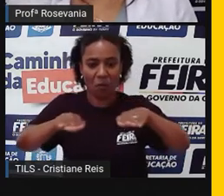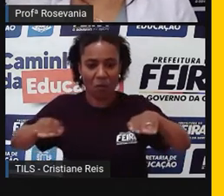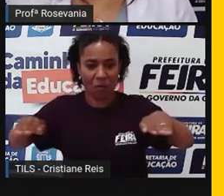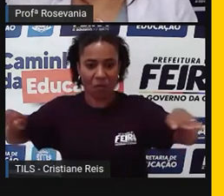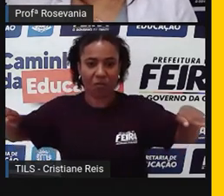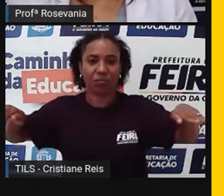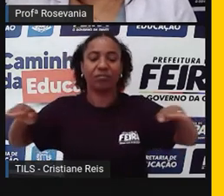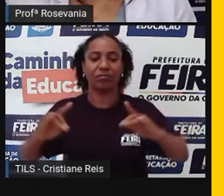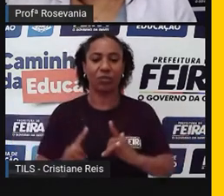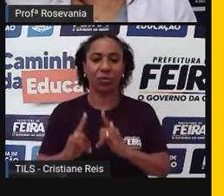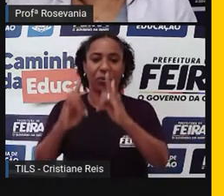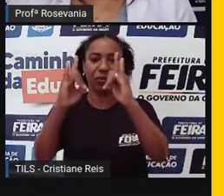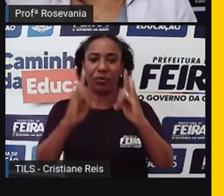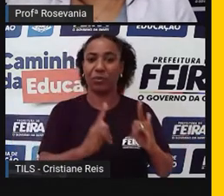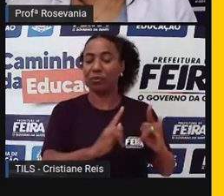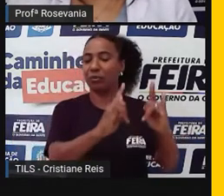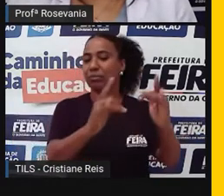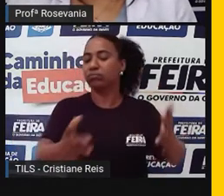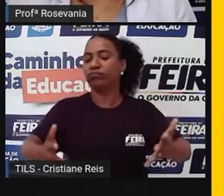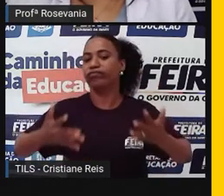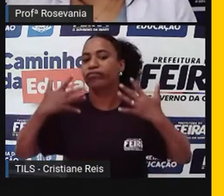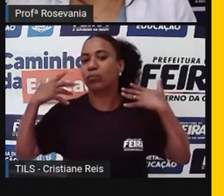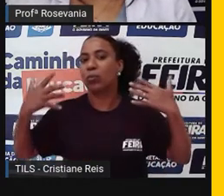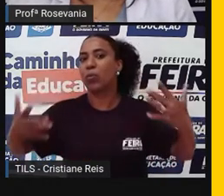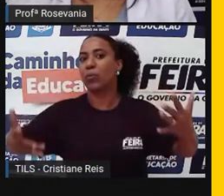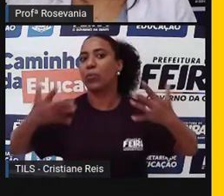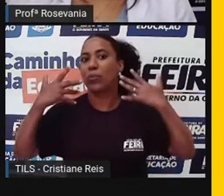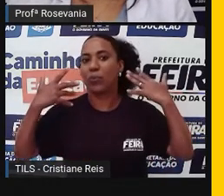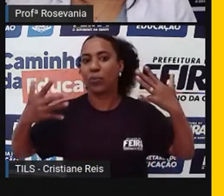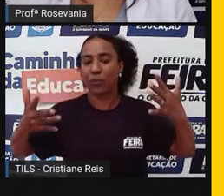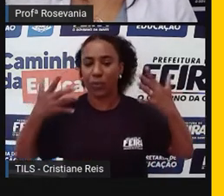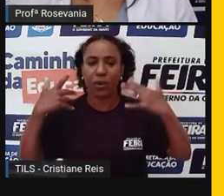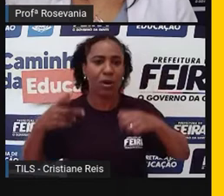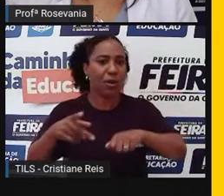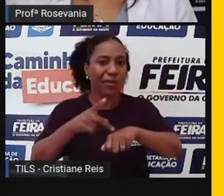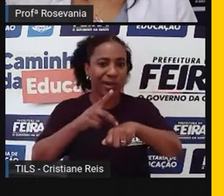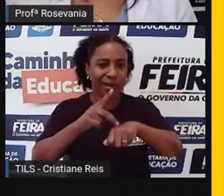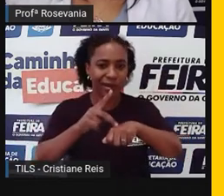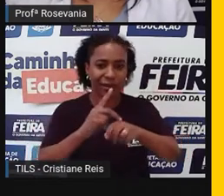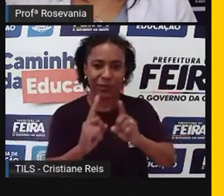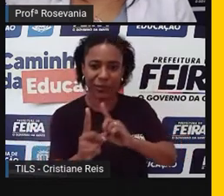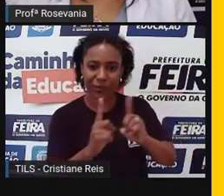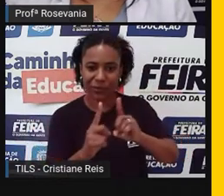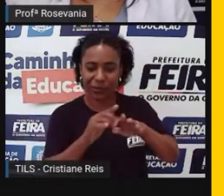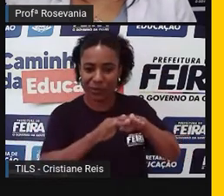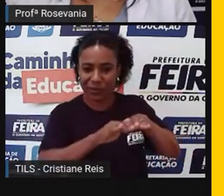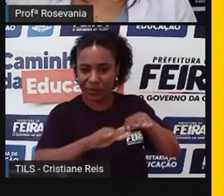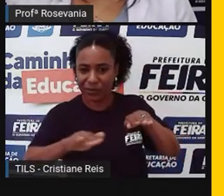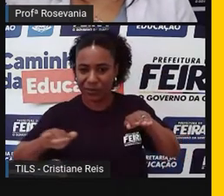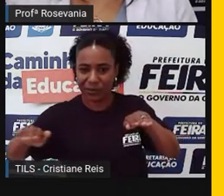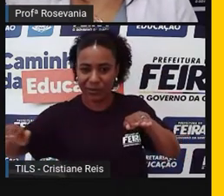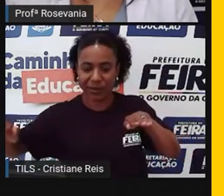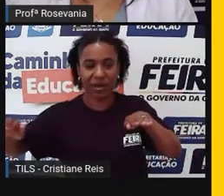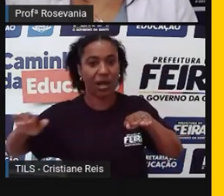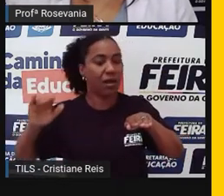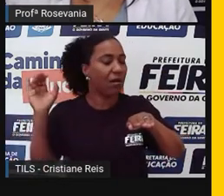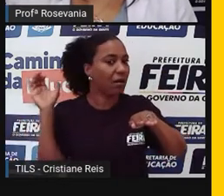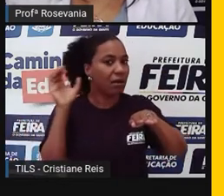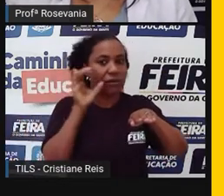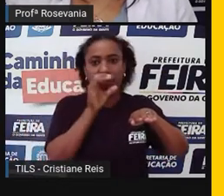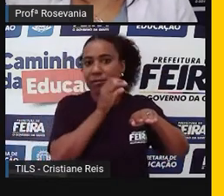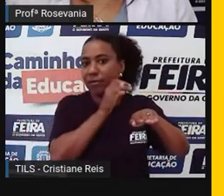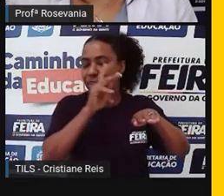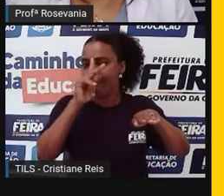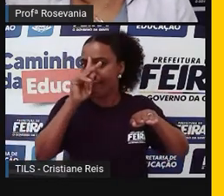as ilhas de calor, porque esse asfalto, esses prédios, elas retém aqui esse calor, e aí